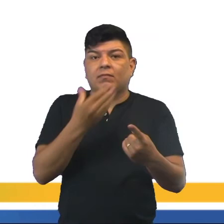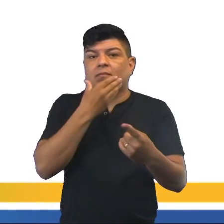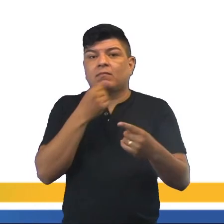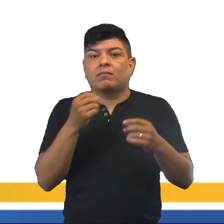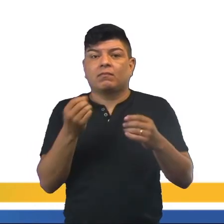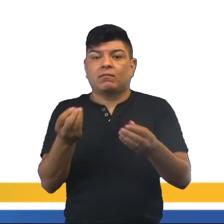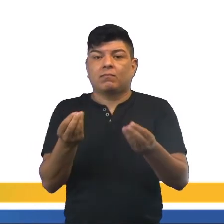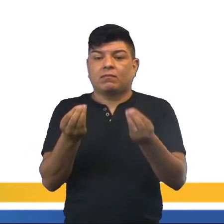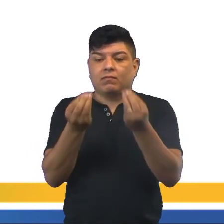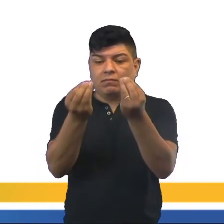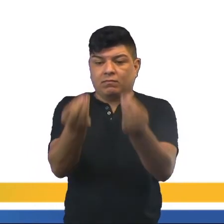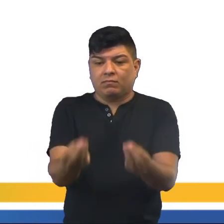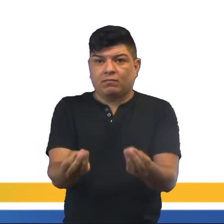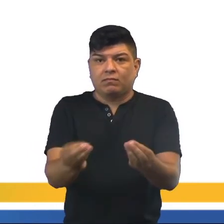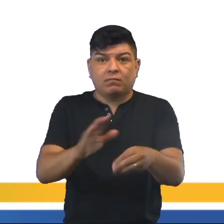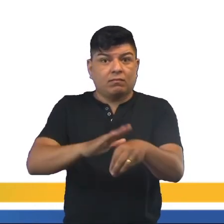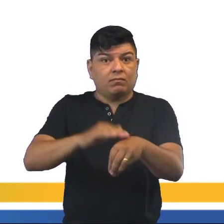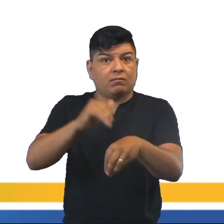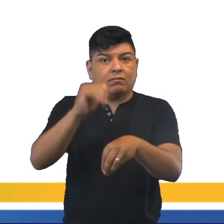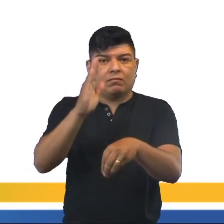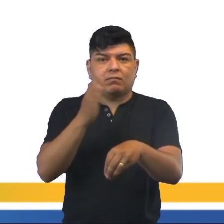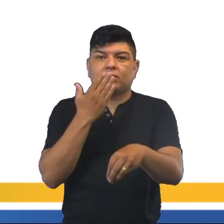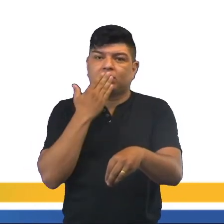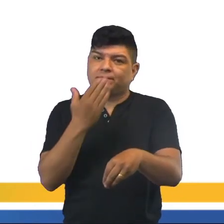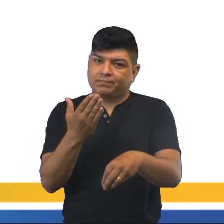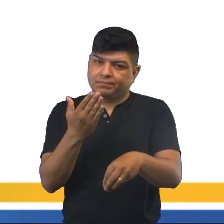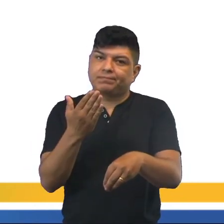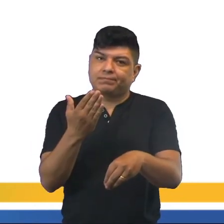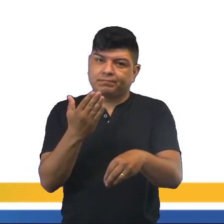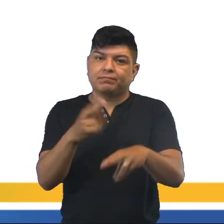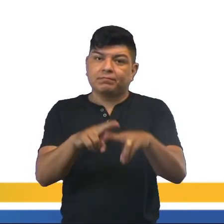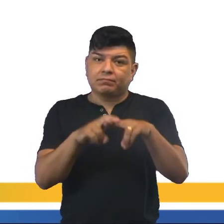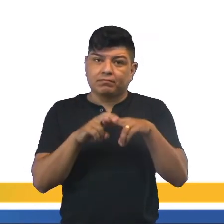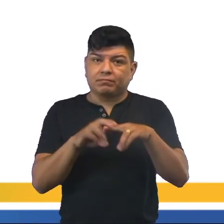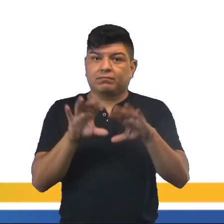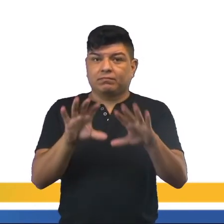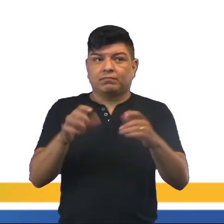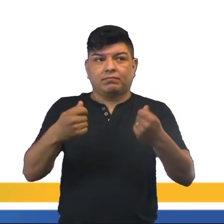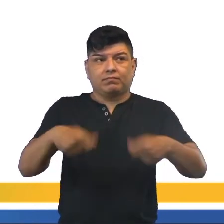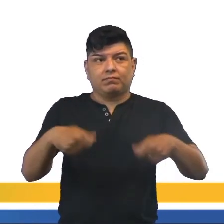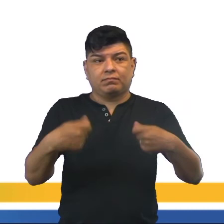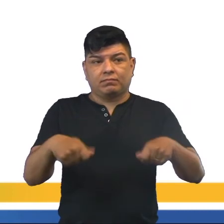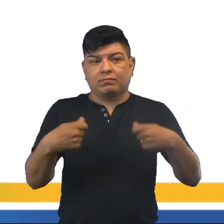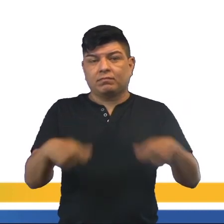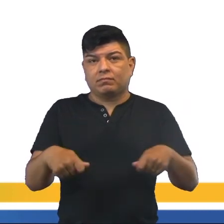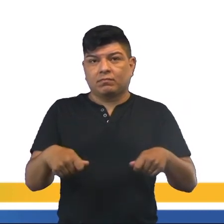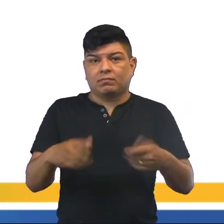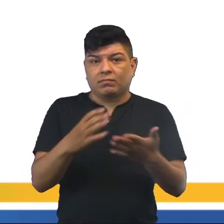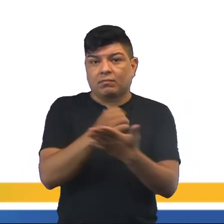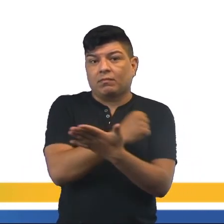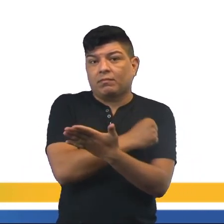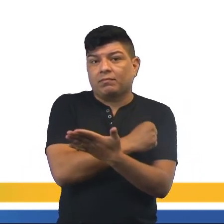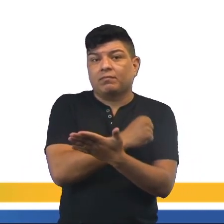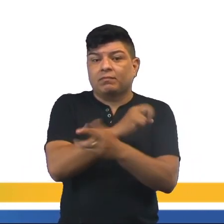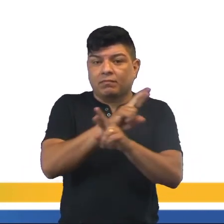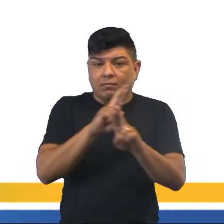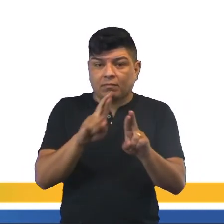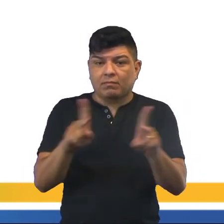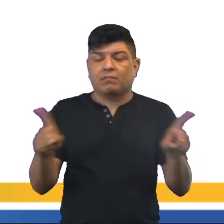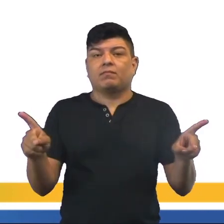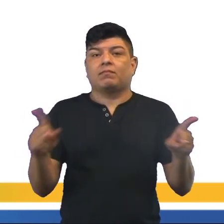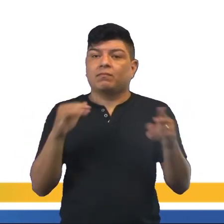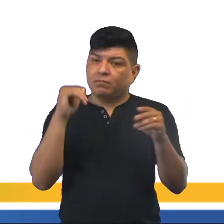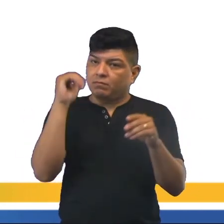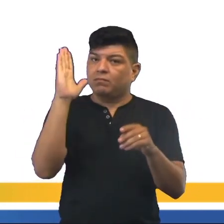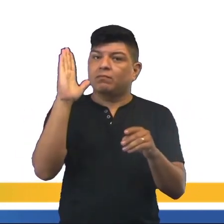açougueiro colocou na balança uma quantidade maior do que a pedida. Sendo preciso, ele retirar a diferença que estava